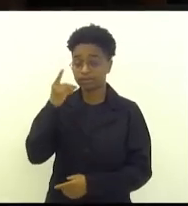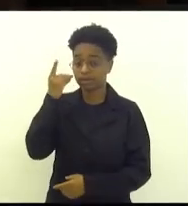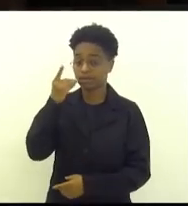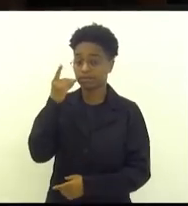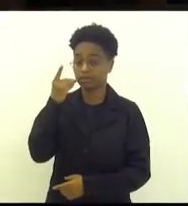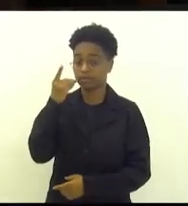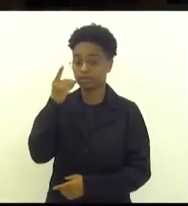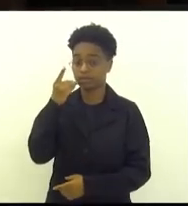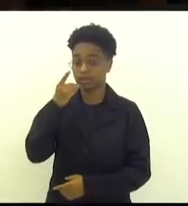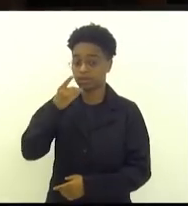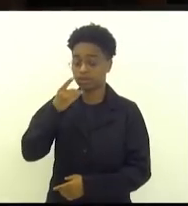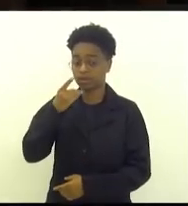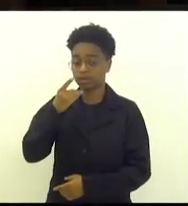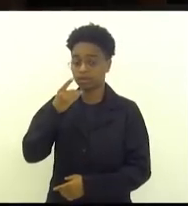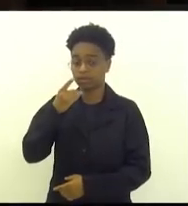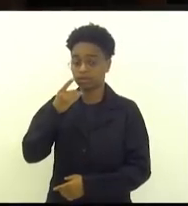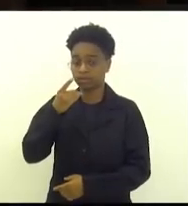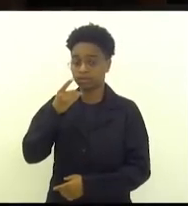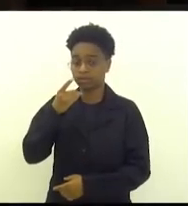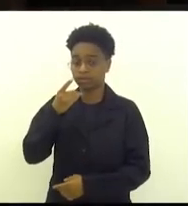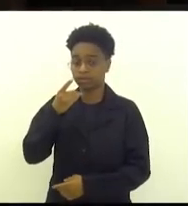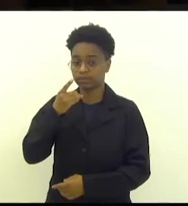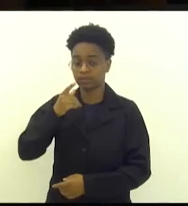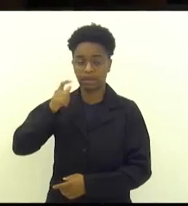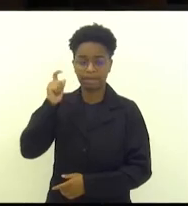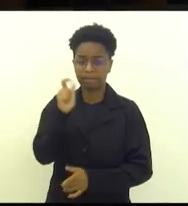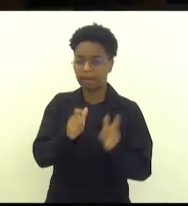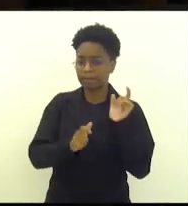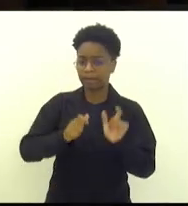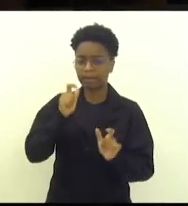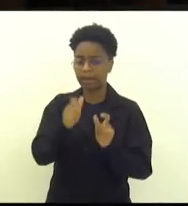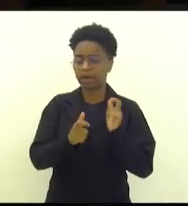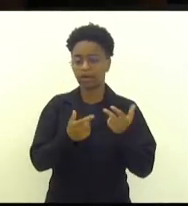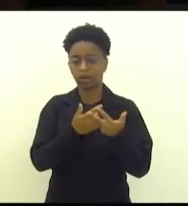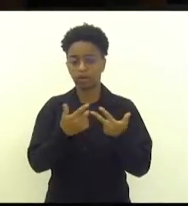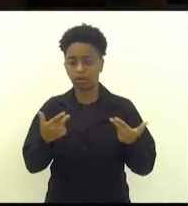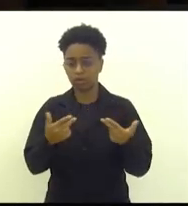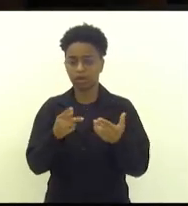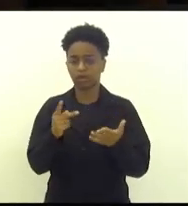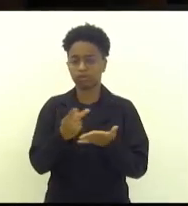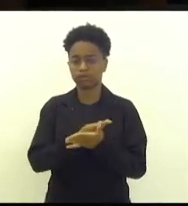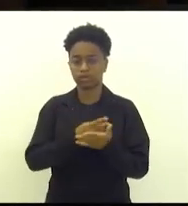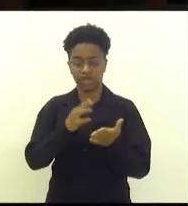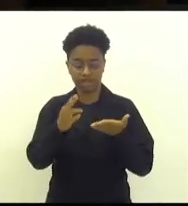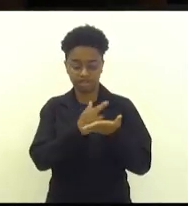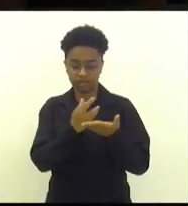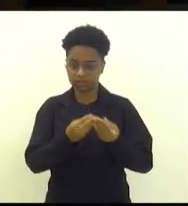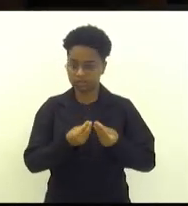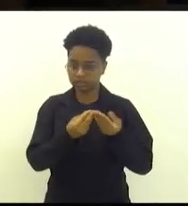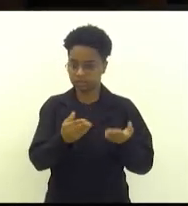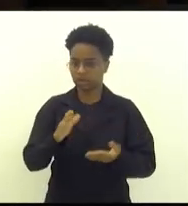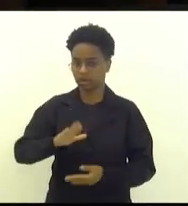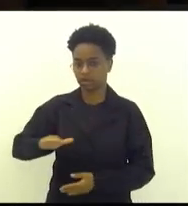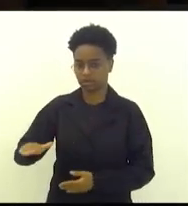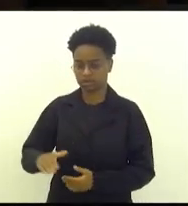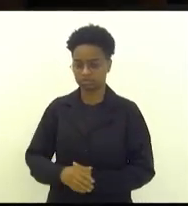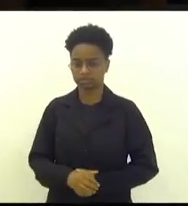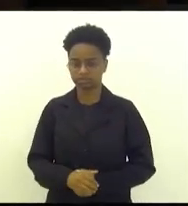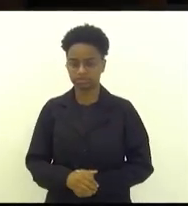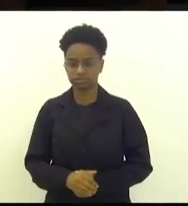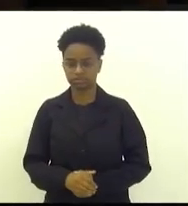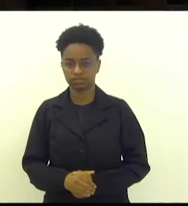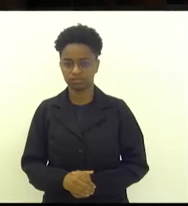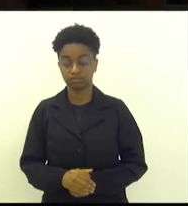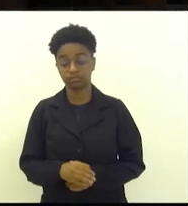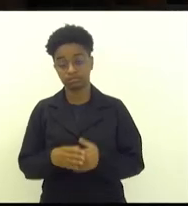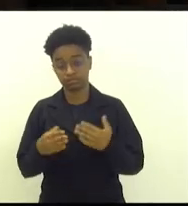atacando o fato ilícito da entrega de revistas para menores. Tudo isto